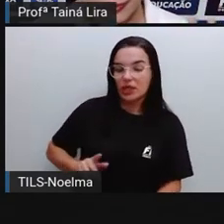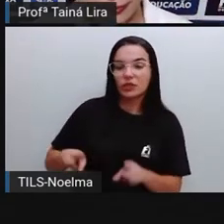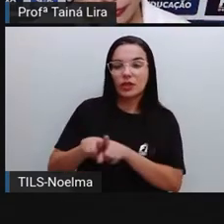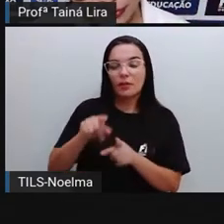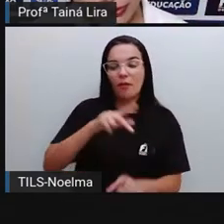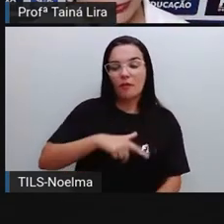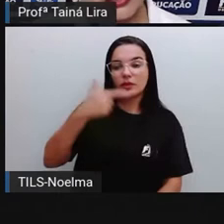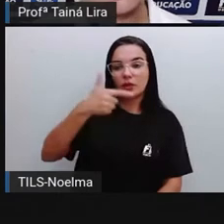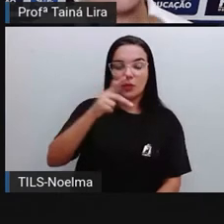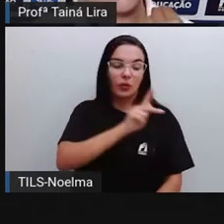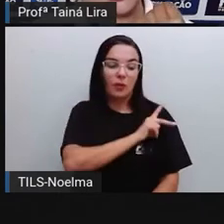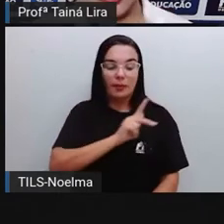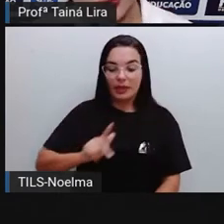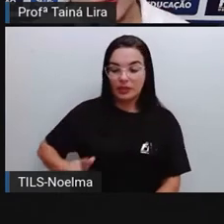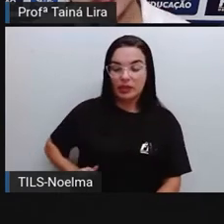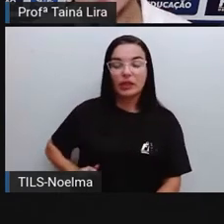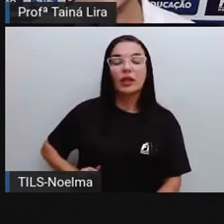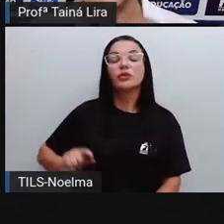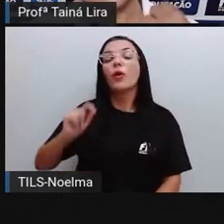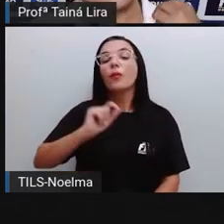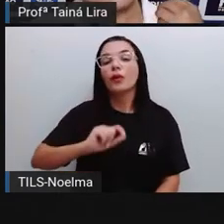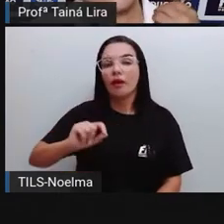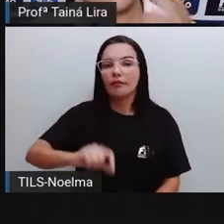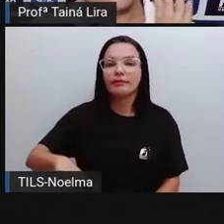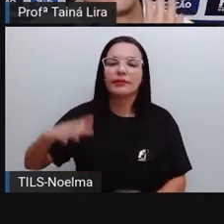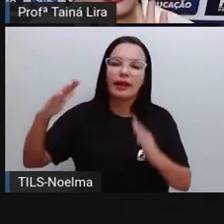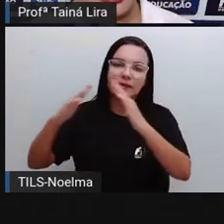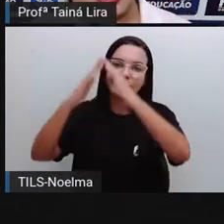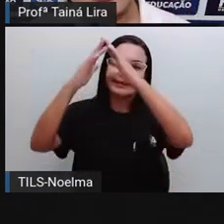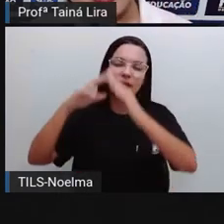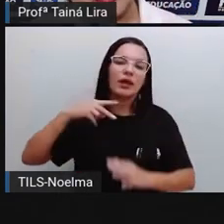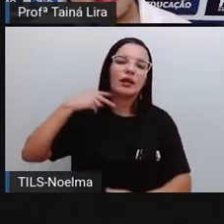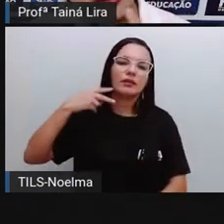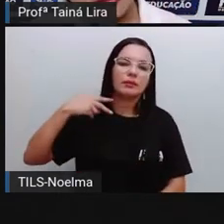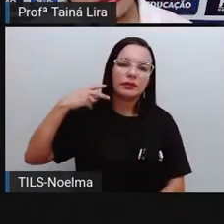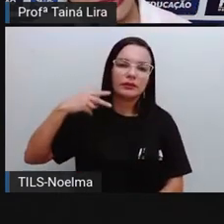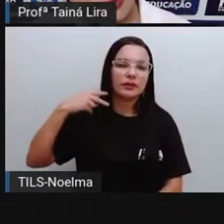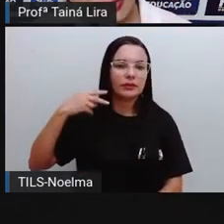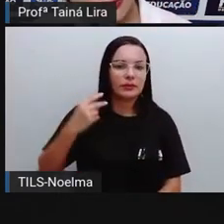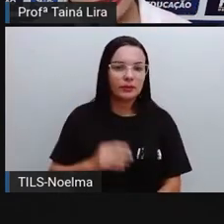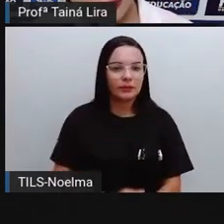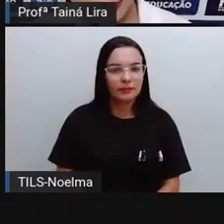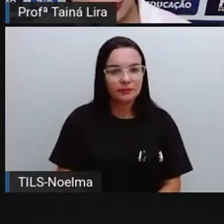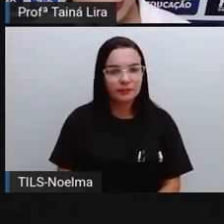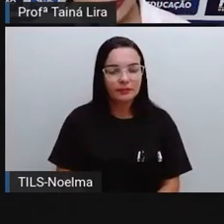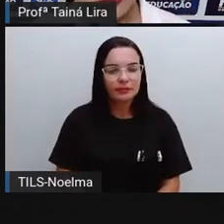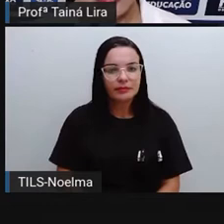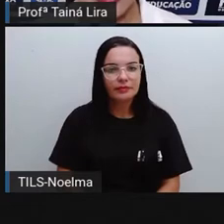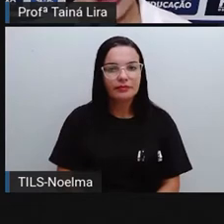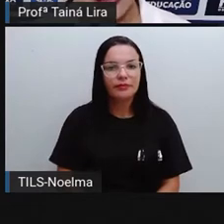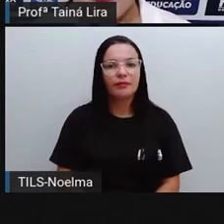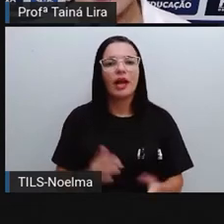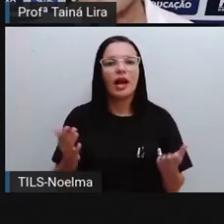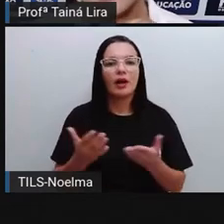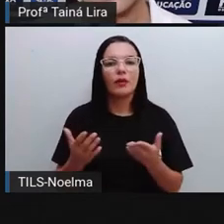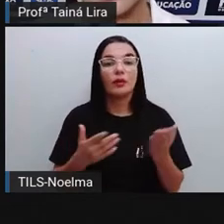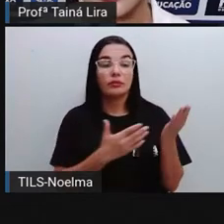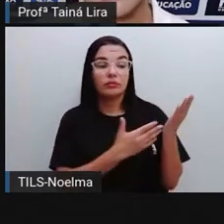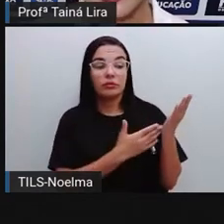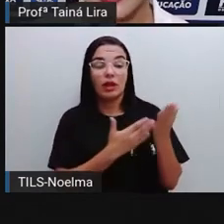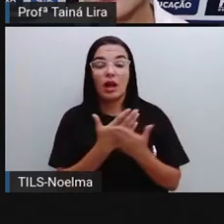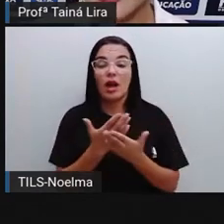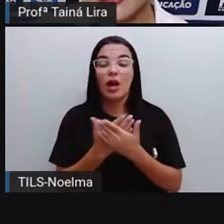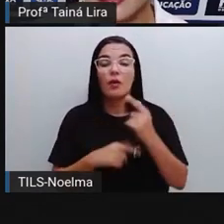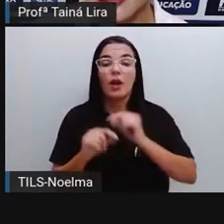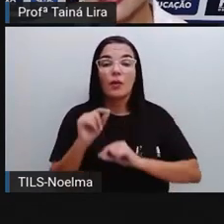aqui tá falando um pouquinho, né, de vereador, e a gente vai ter uma aula falando sobre o vereador, tá? Mas o